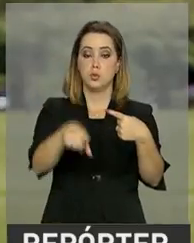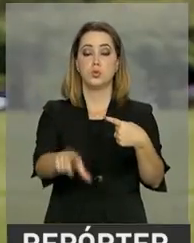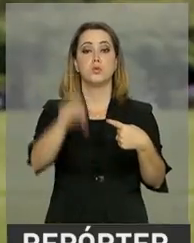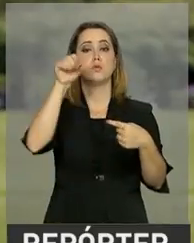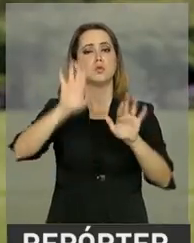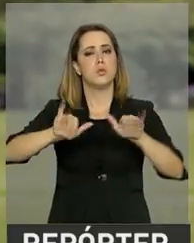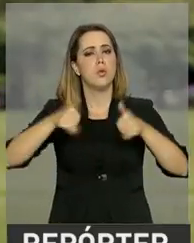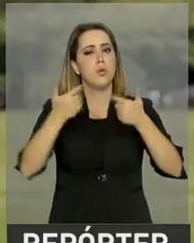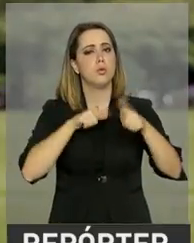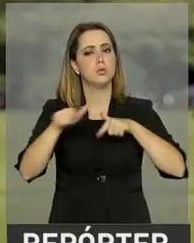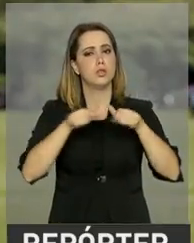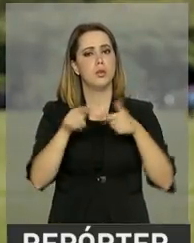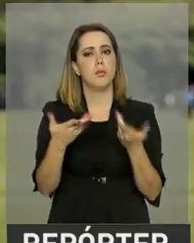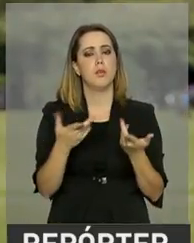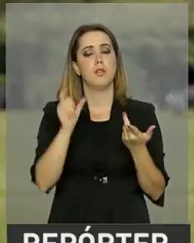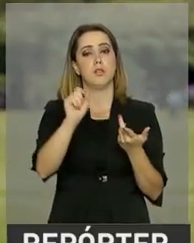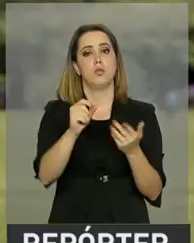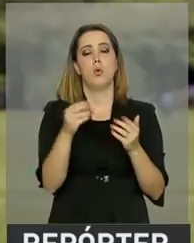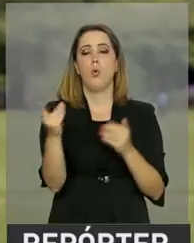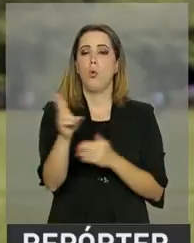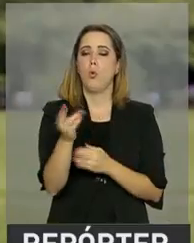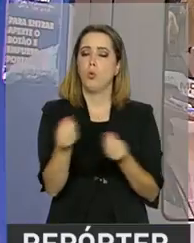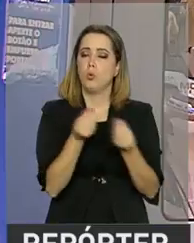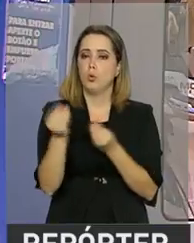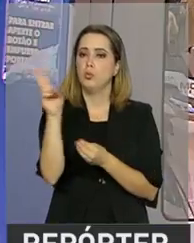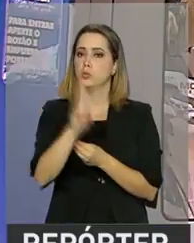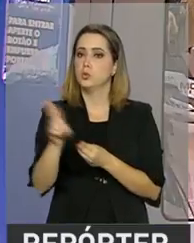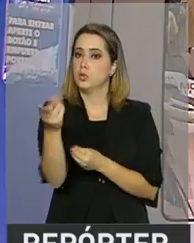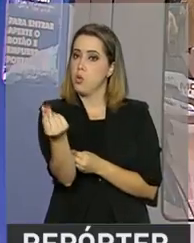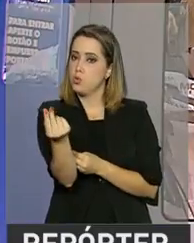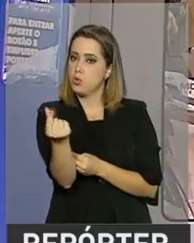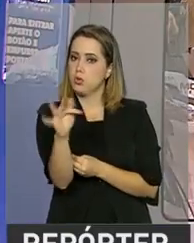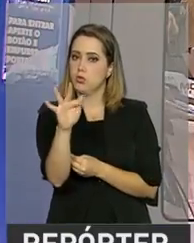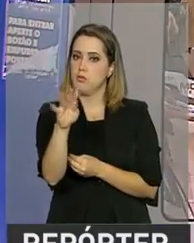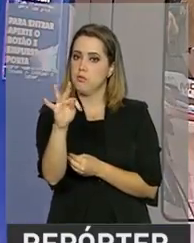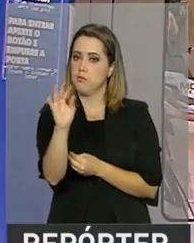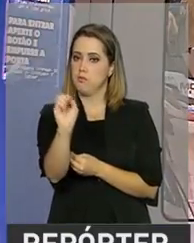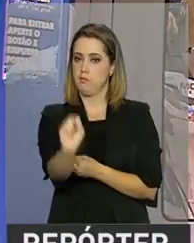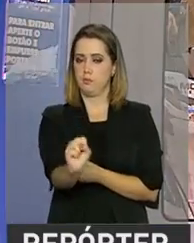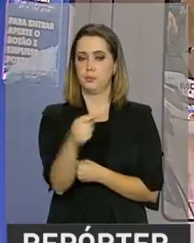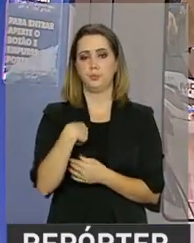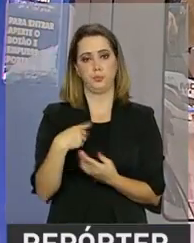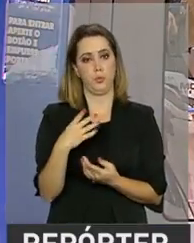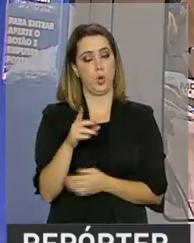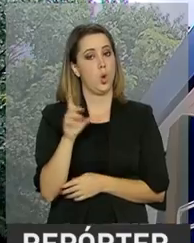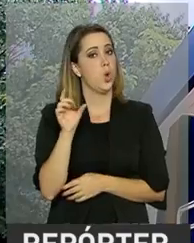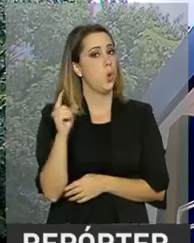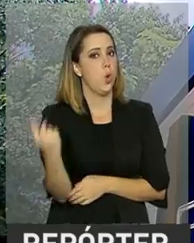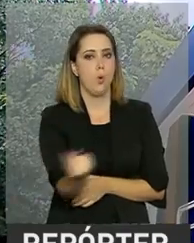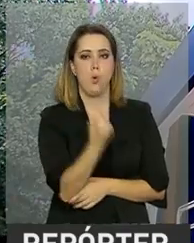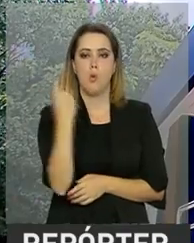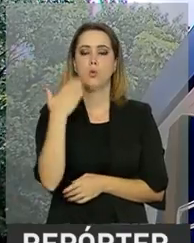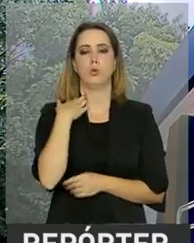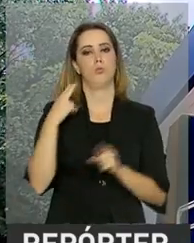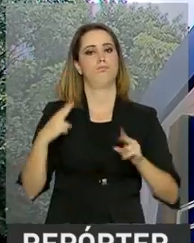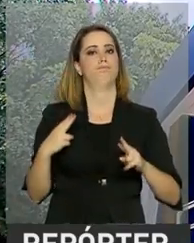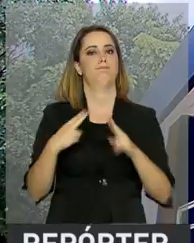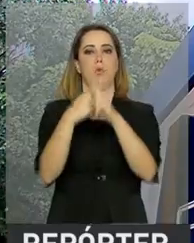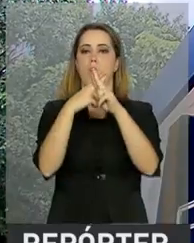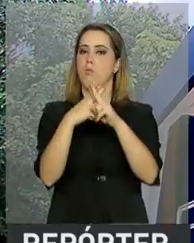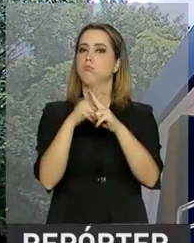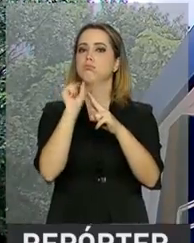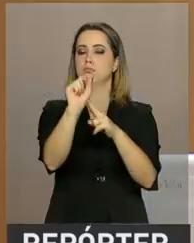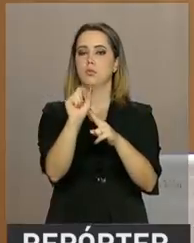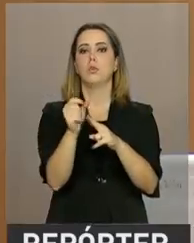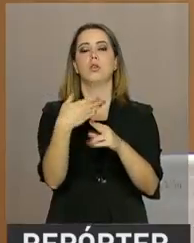sobre a utilização dos recursos do fundo. A Caixa Econômica Federal é o único agente operador de todo o dinheiro do